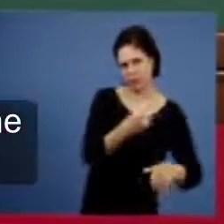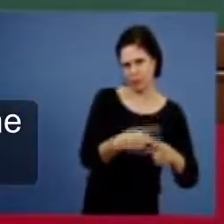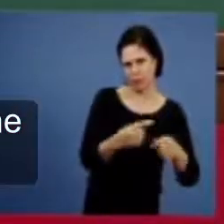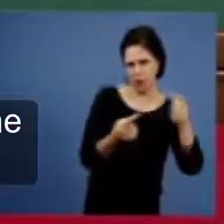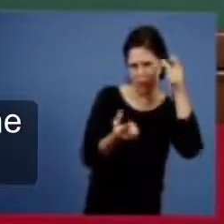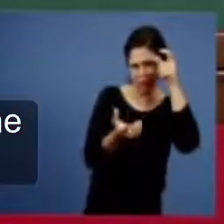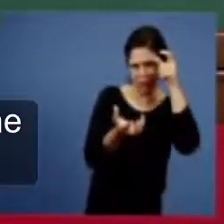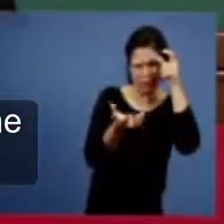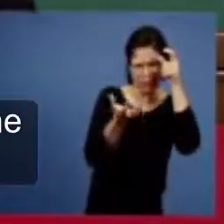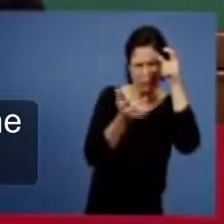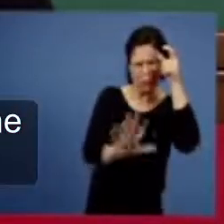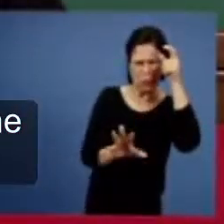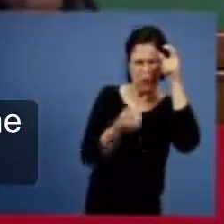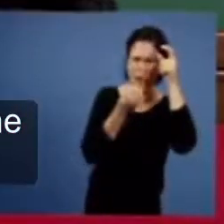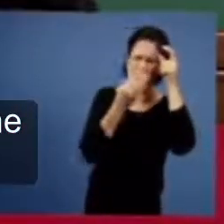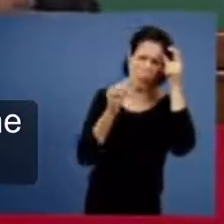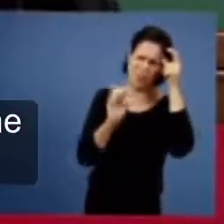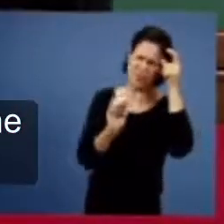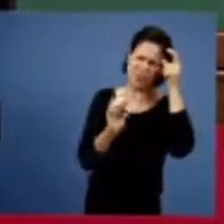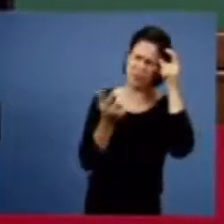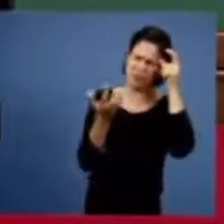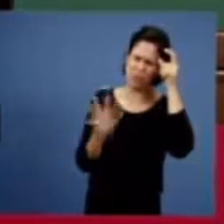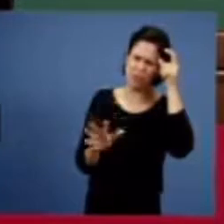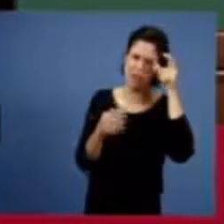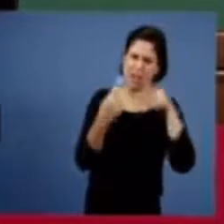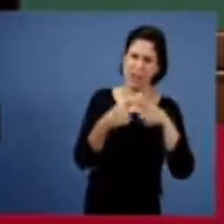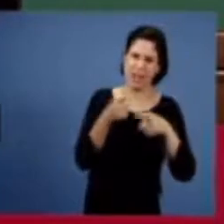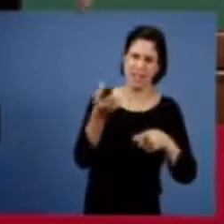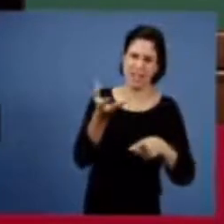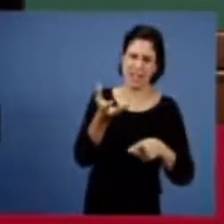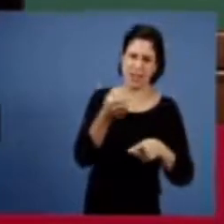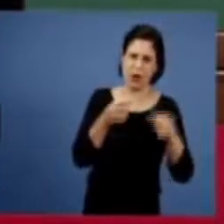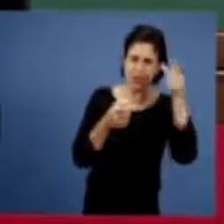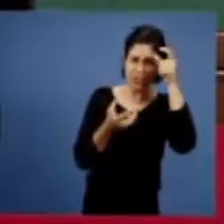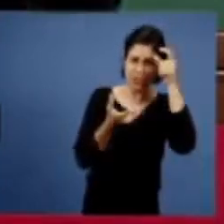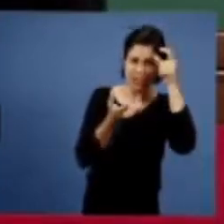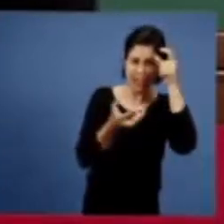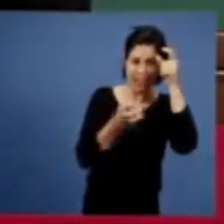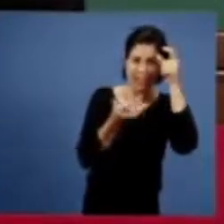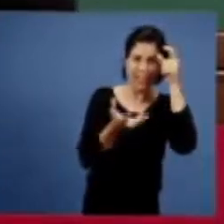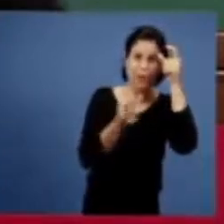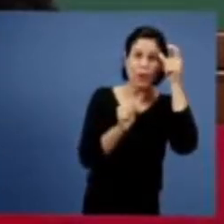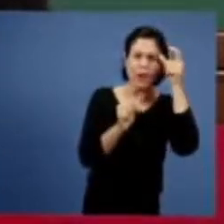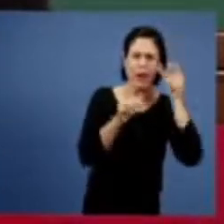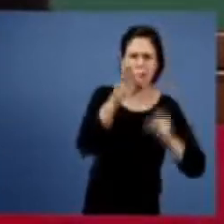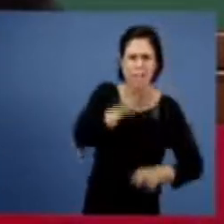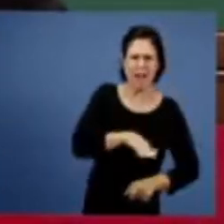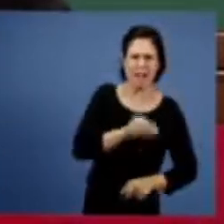não quer a boa semente, ele quer a má, porque ele cria os filhos do reino com a má semente